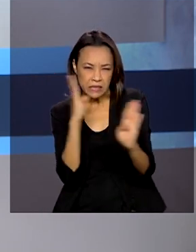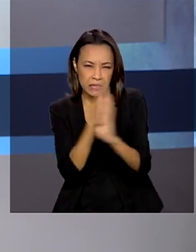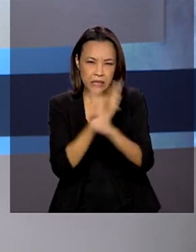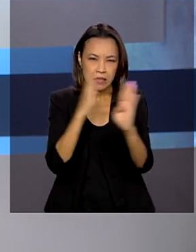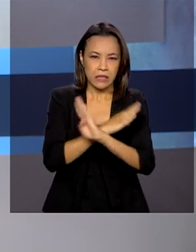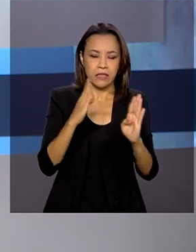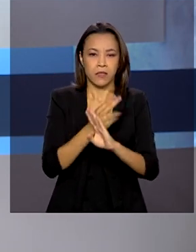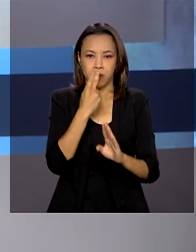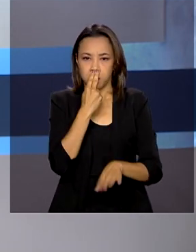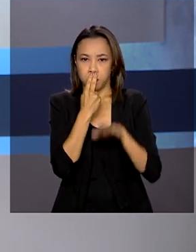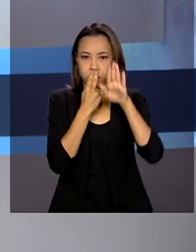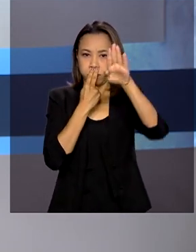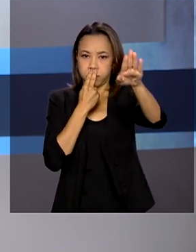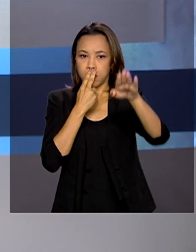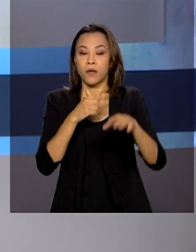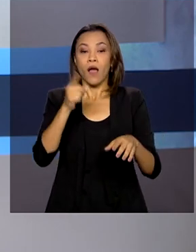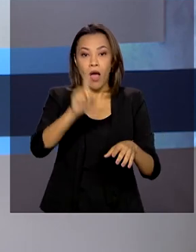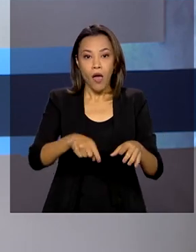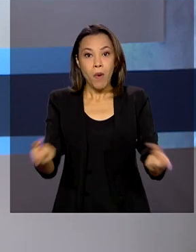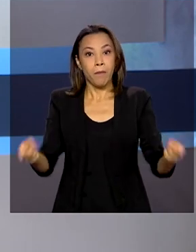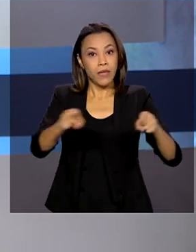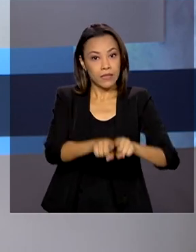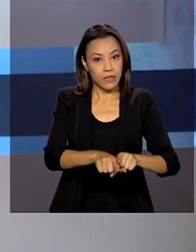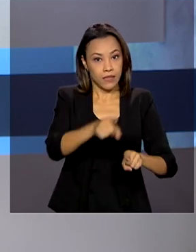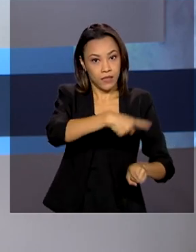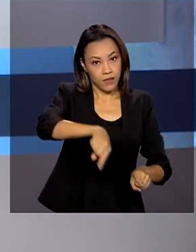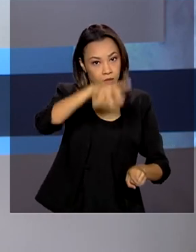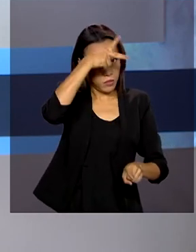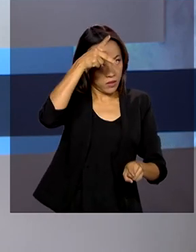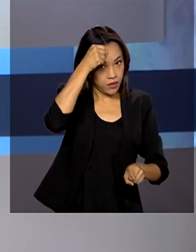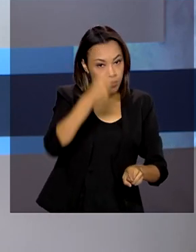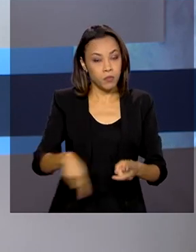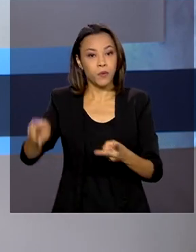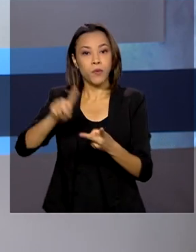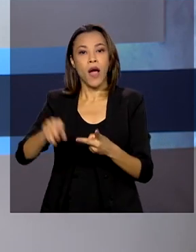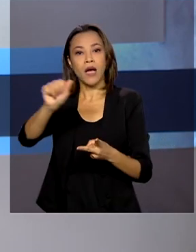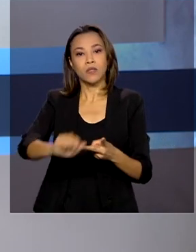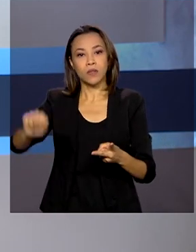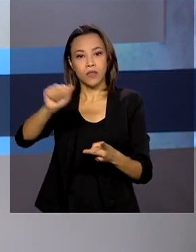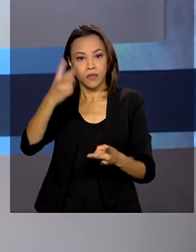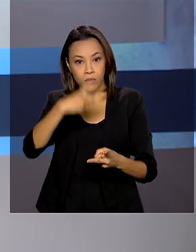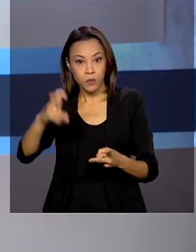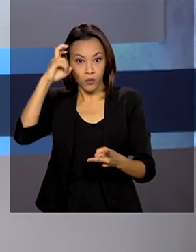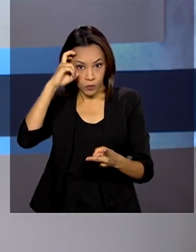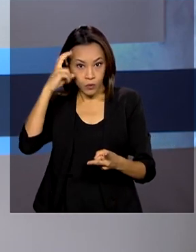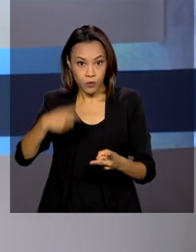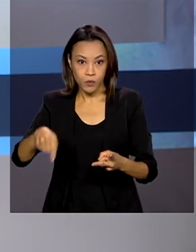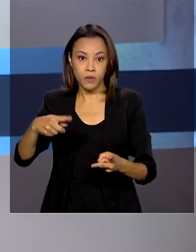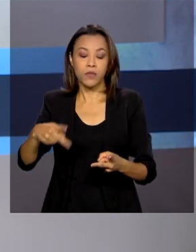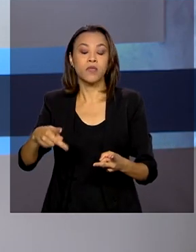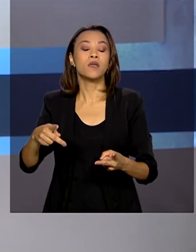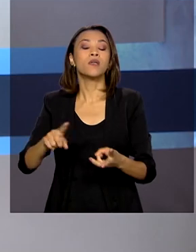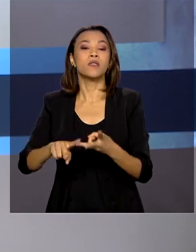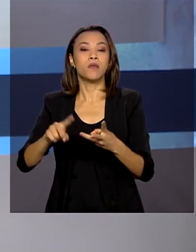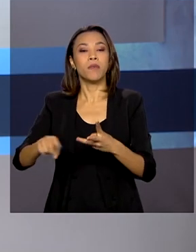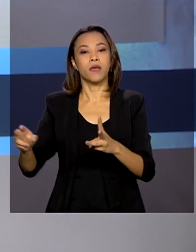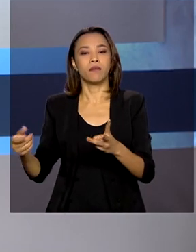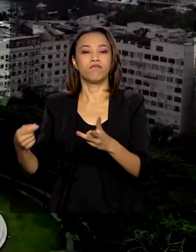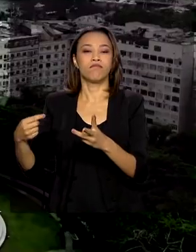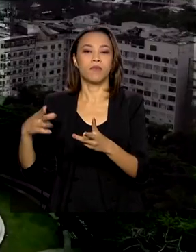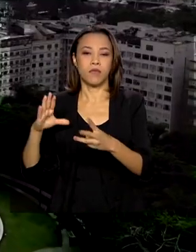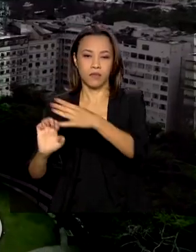foi construída numa parceria entre o Poder Municipal, a Associação Cultural Memorial do Holocausto e a iniciativa privada.